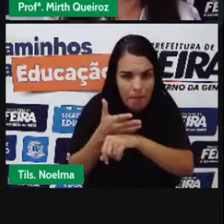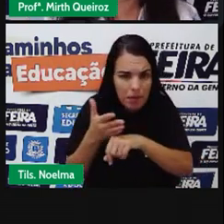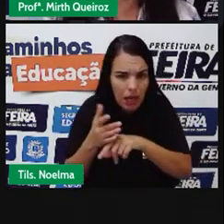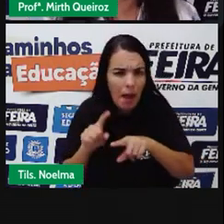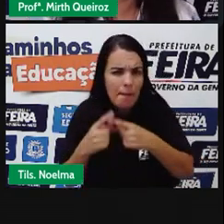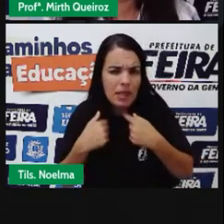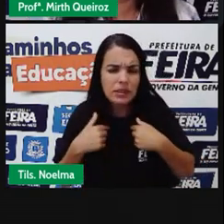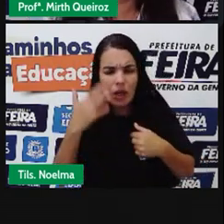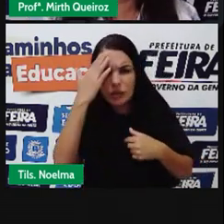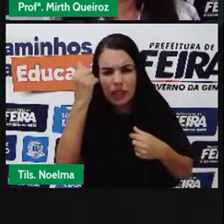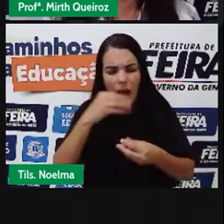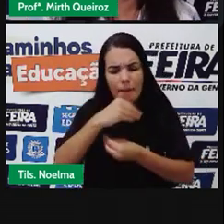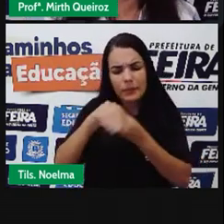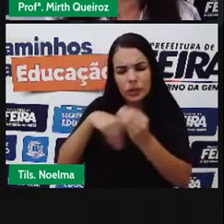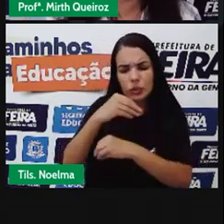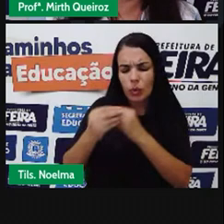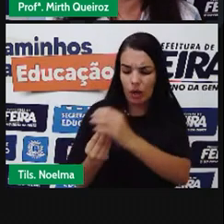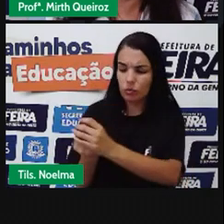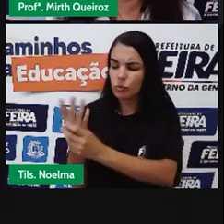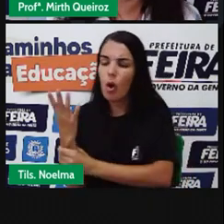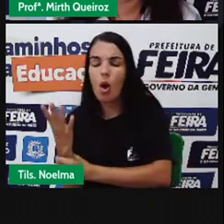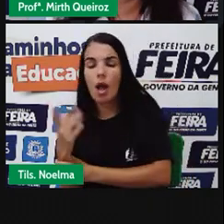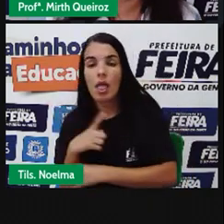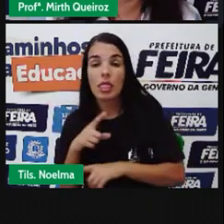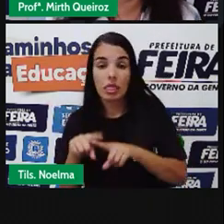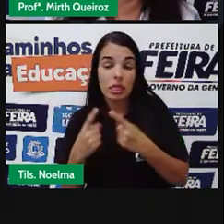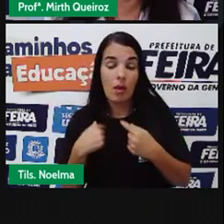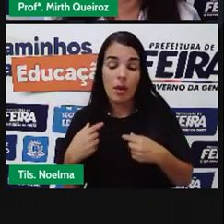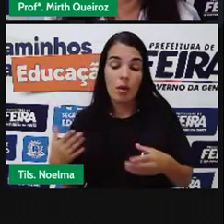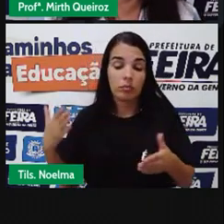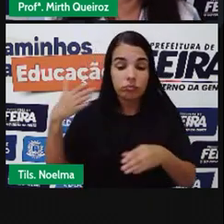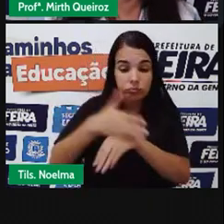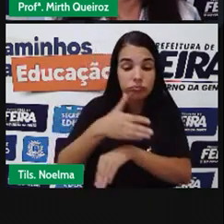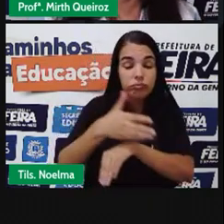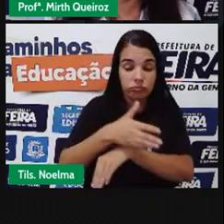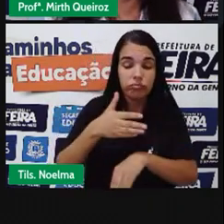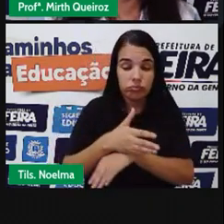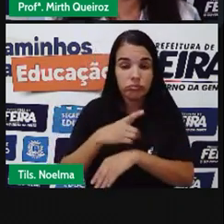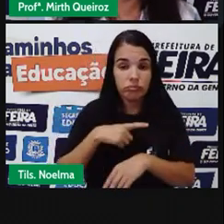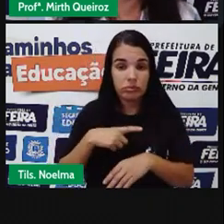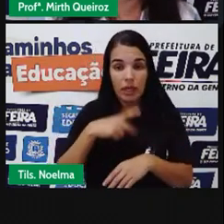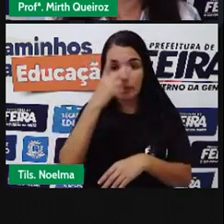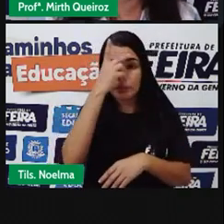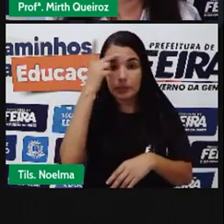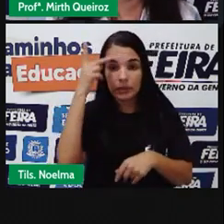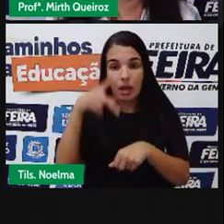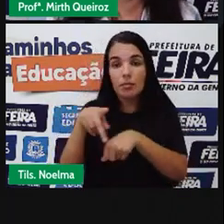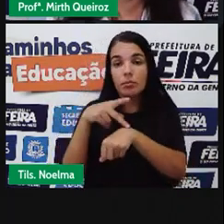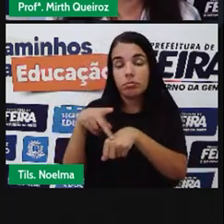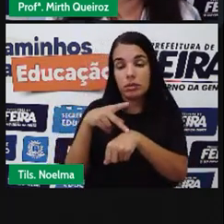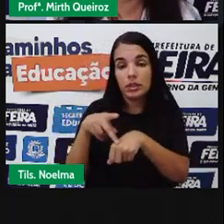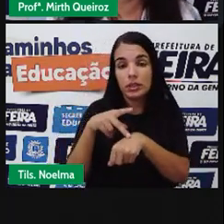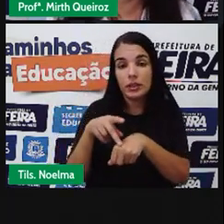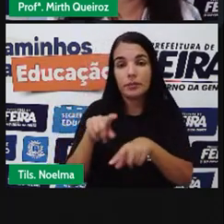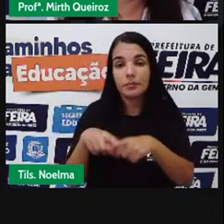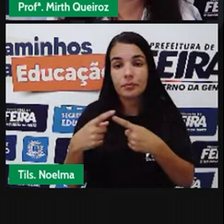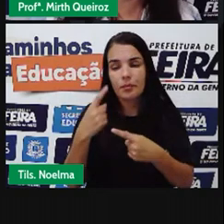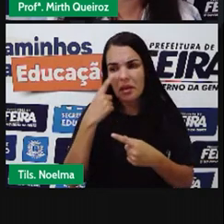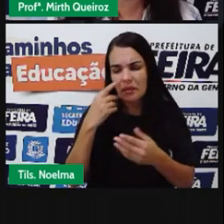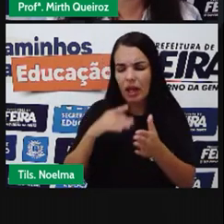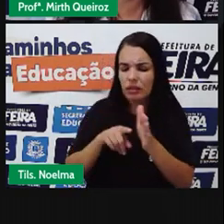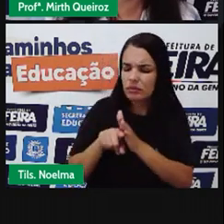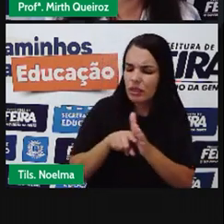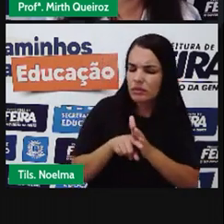surgia A partir de uma mistura Sendo assim Eu faço parte Da população negra E a gente Analisando aí A nossa história